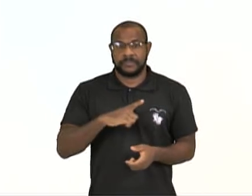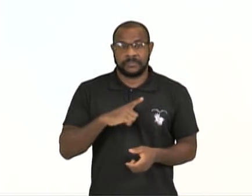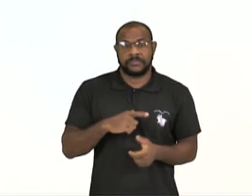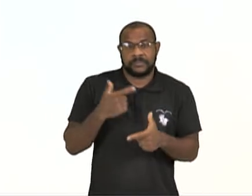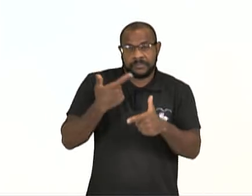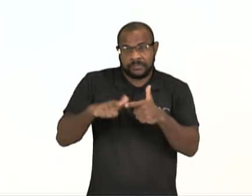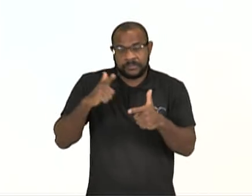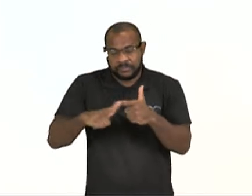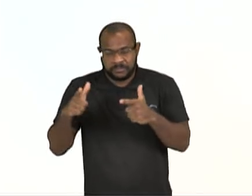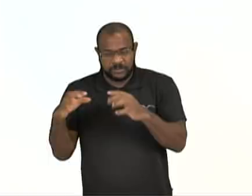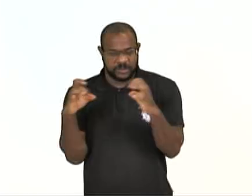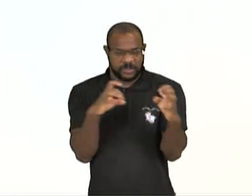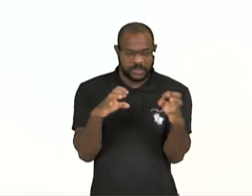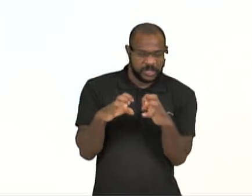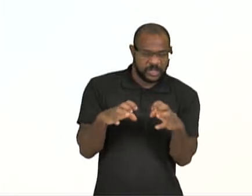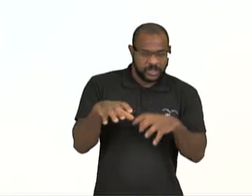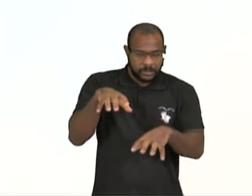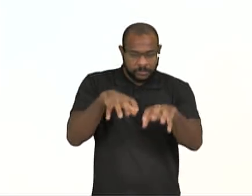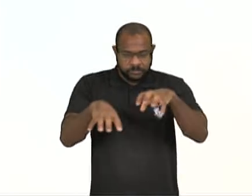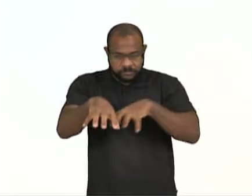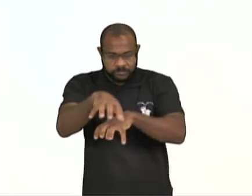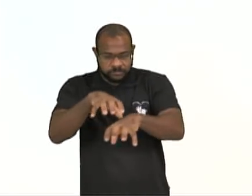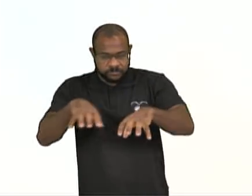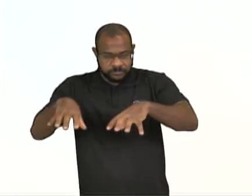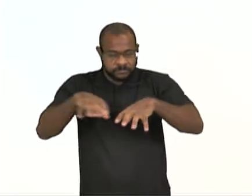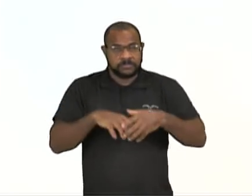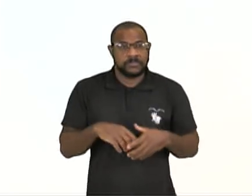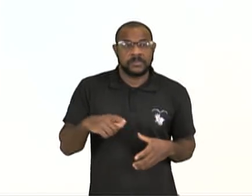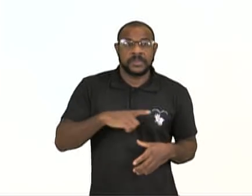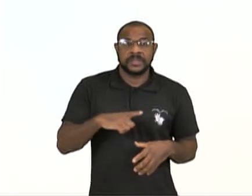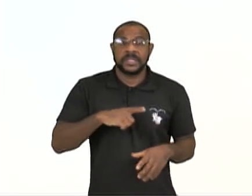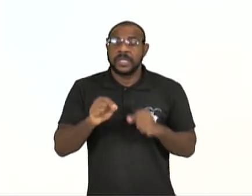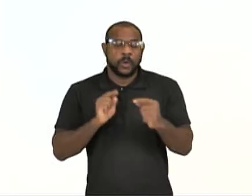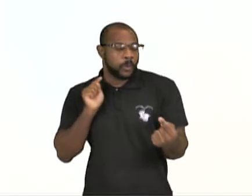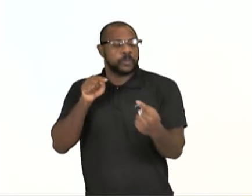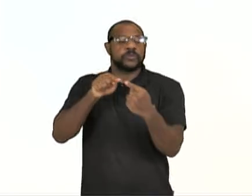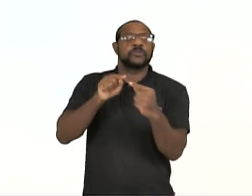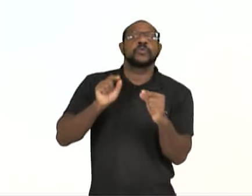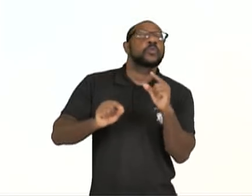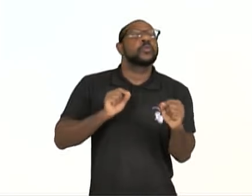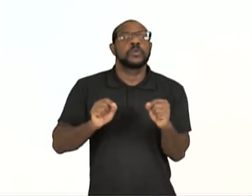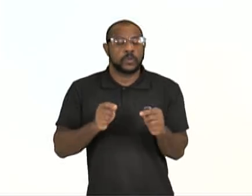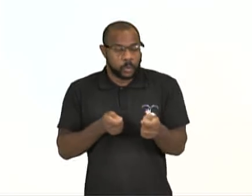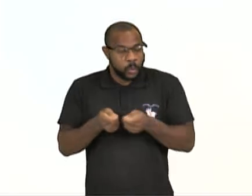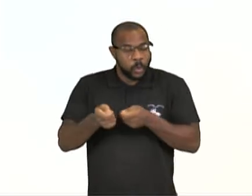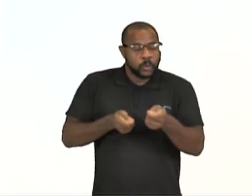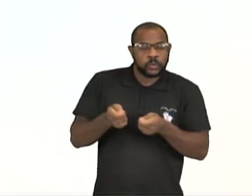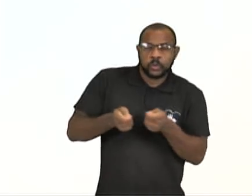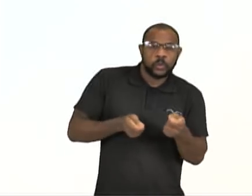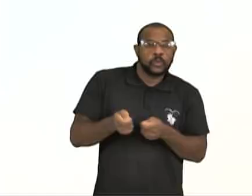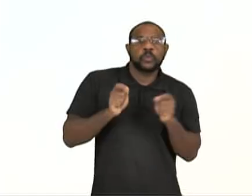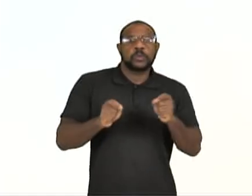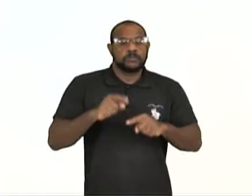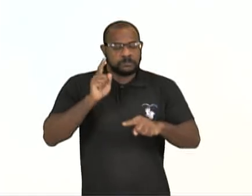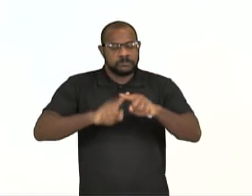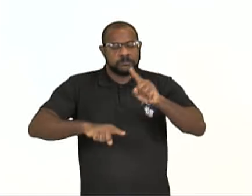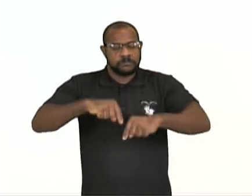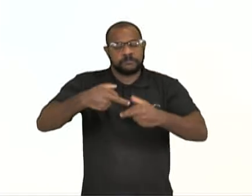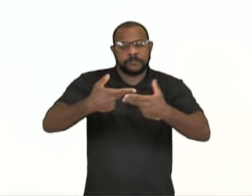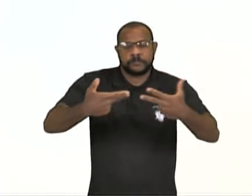questões de conflitos territoriais têm por objetivo o controle de recursos,